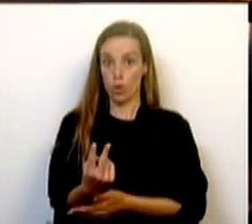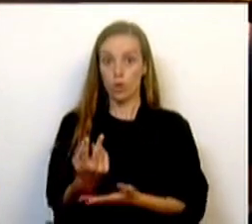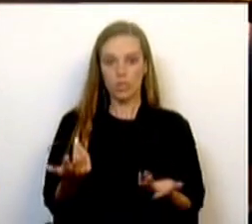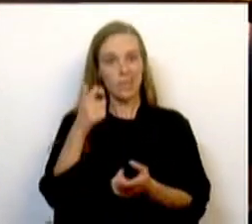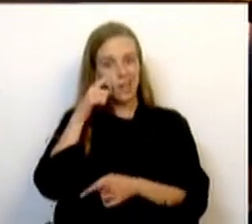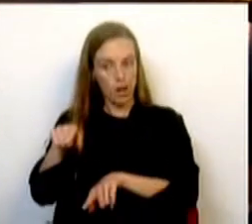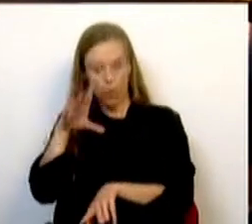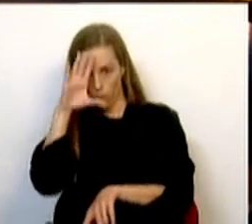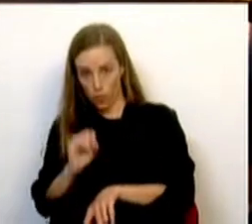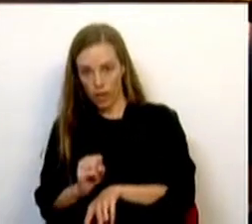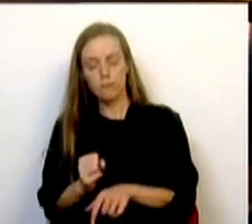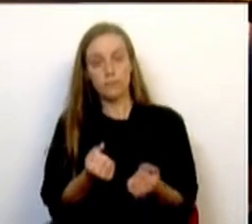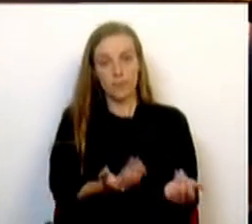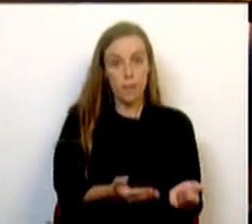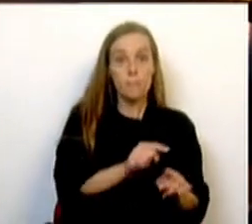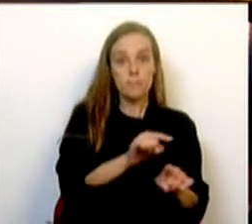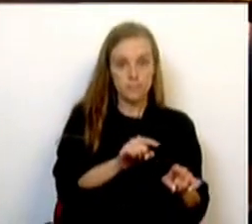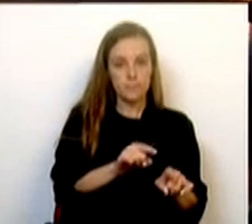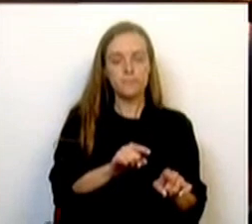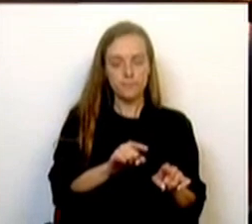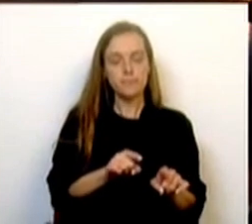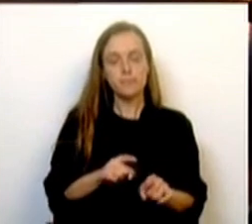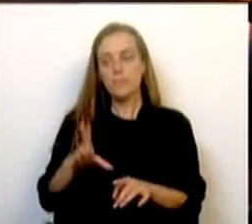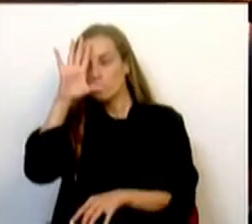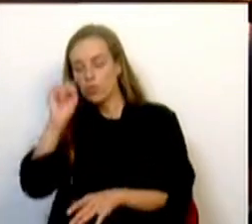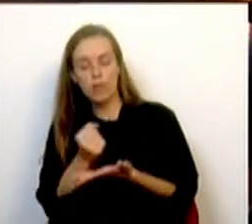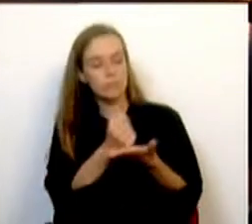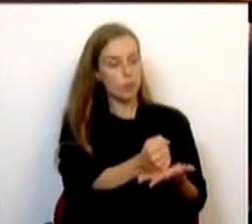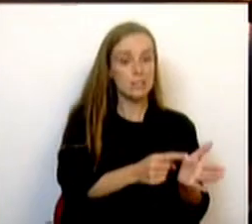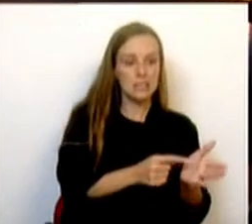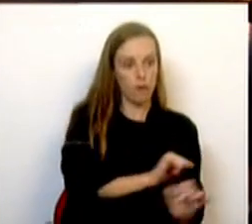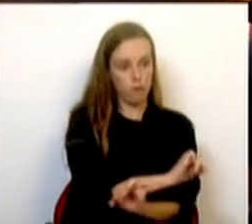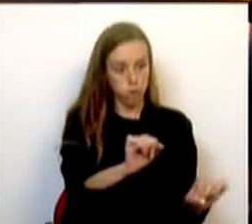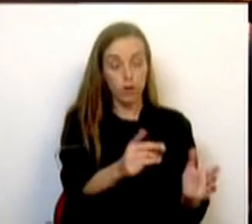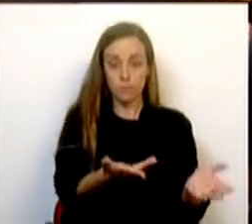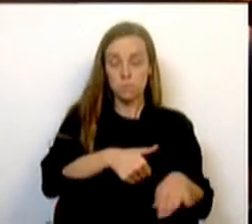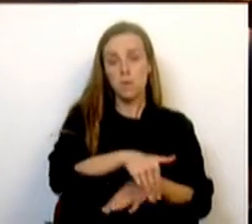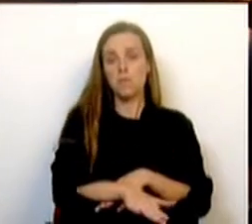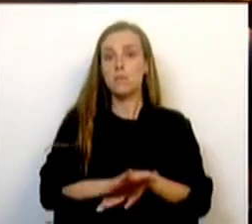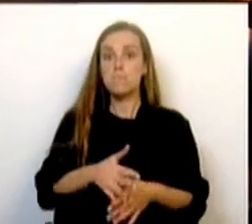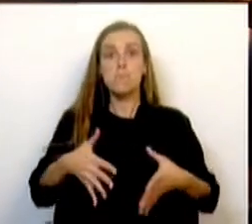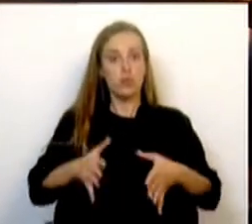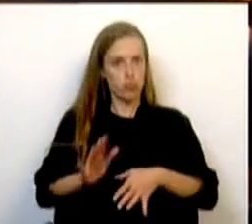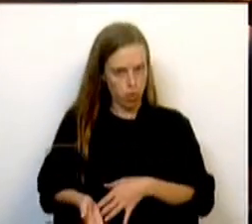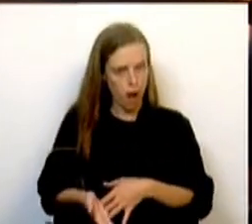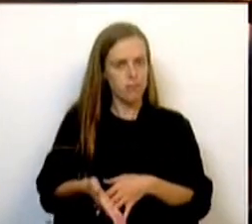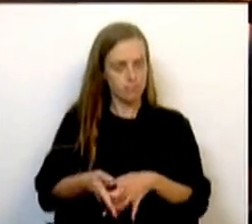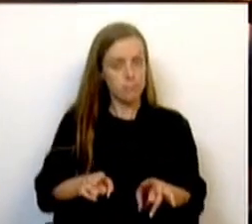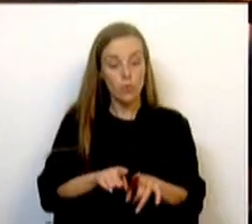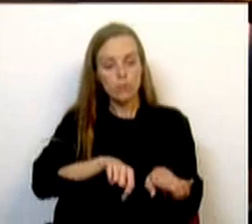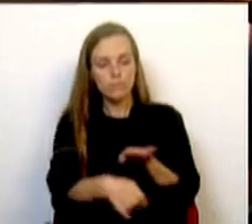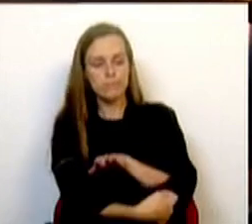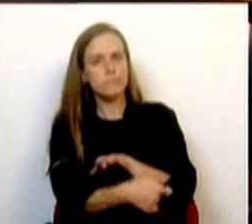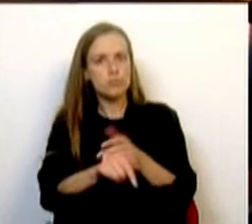Governo e que dão uma resposta fortíssima do Estado para as necessidades. Por um lado, o maior avanço já feito no combate à manipulação da